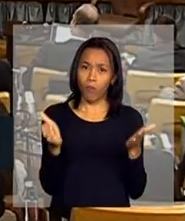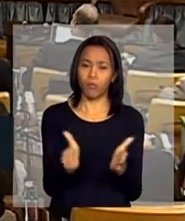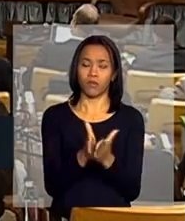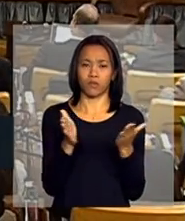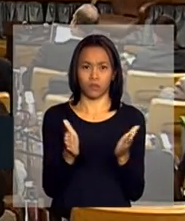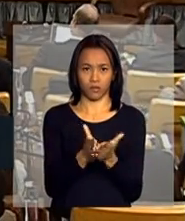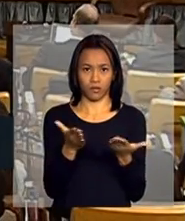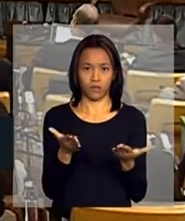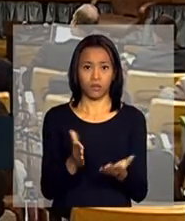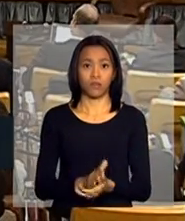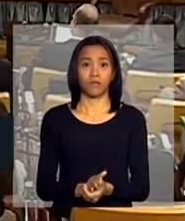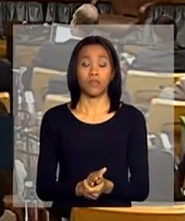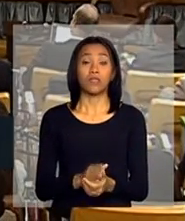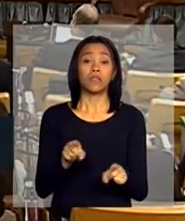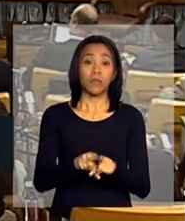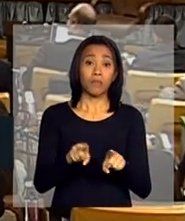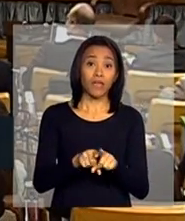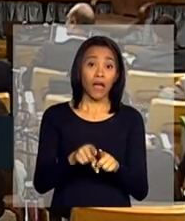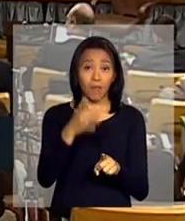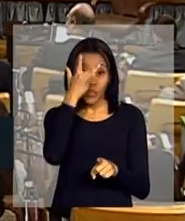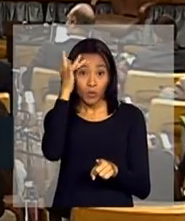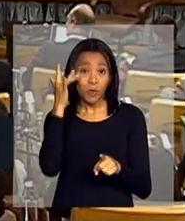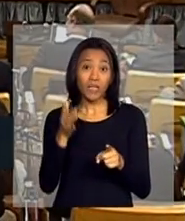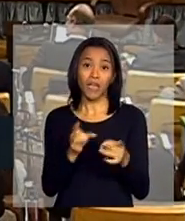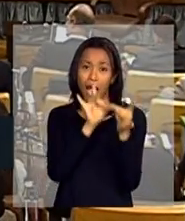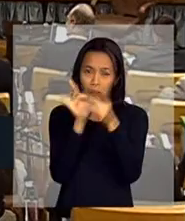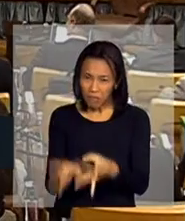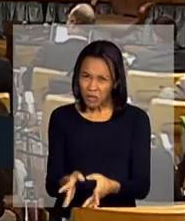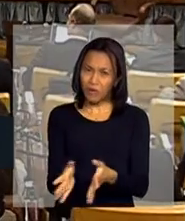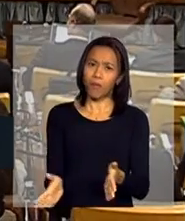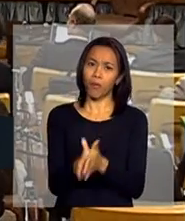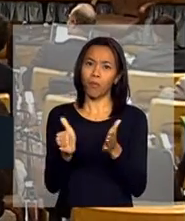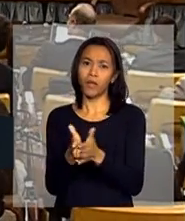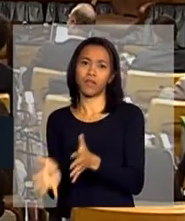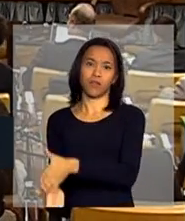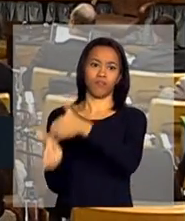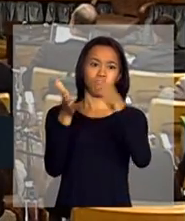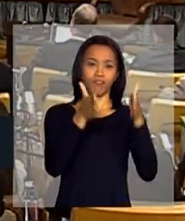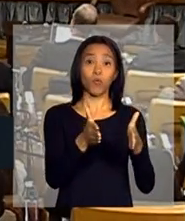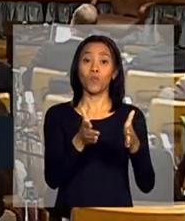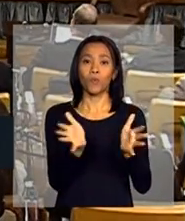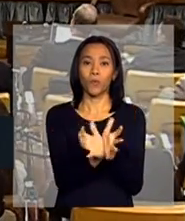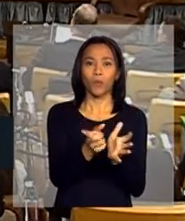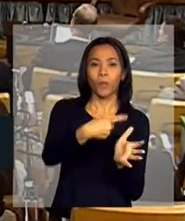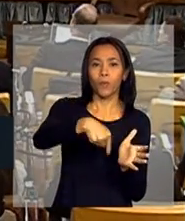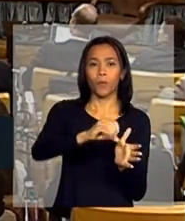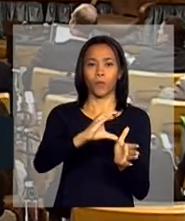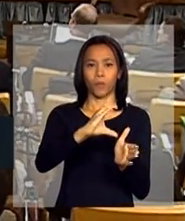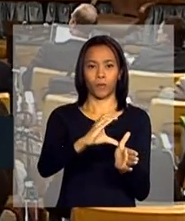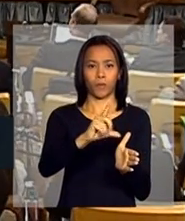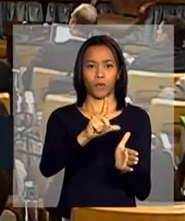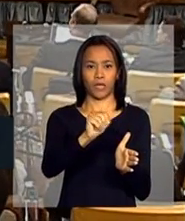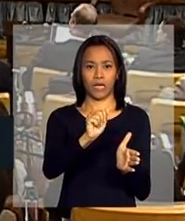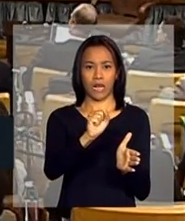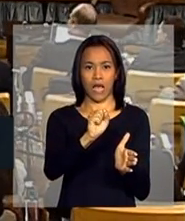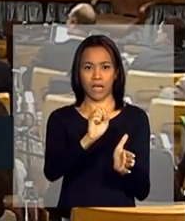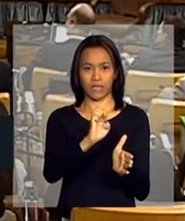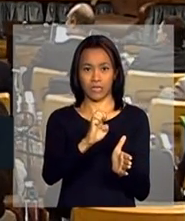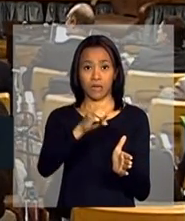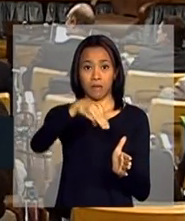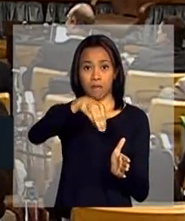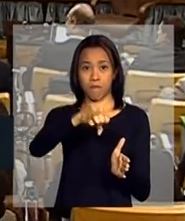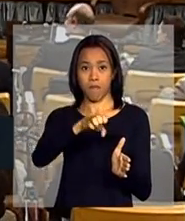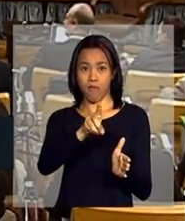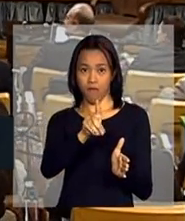chegada das pessoas que saem da pobreza, que é a classe média. Então, como o Brasil já tem